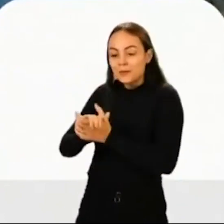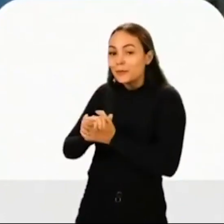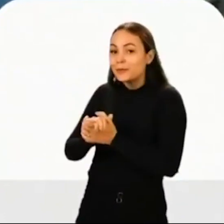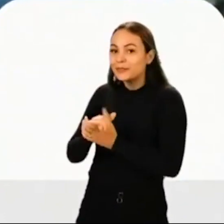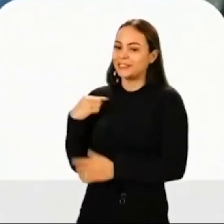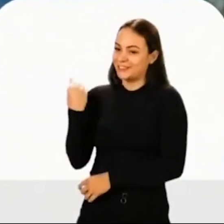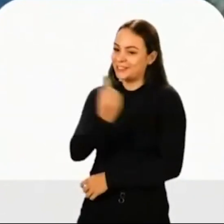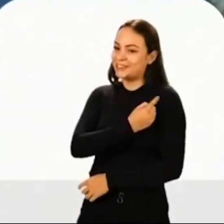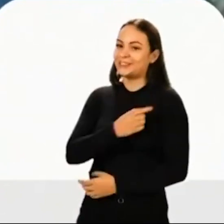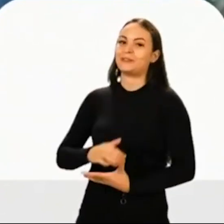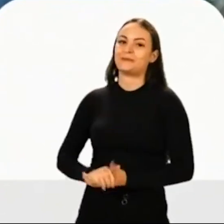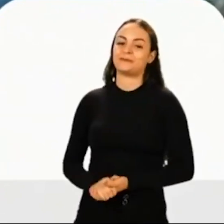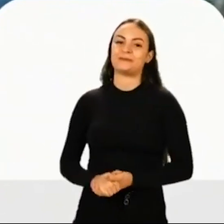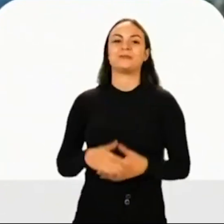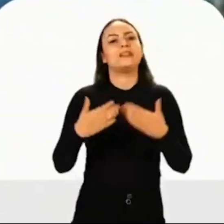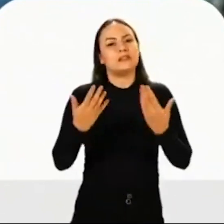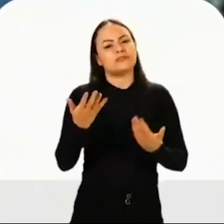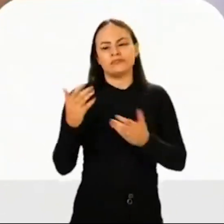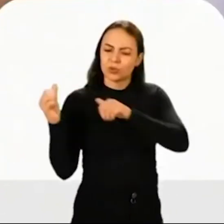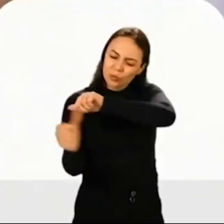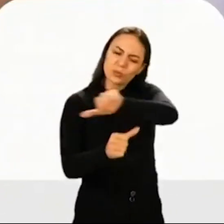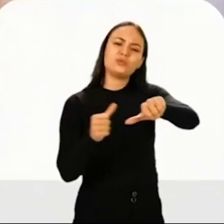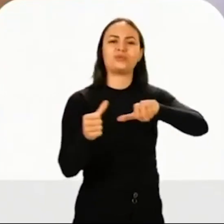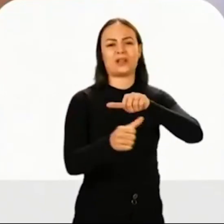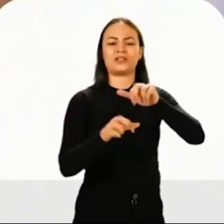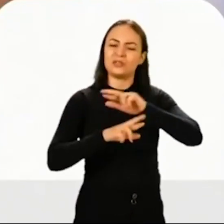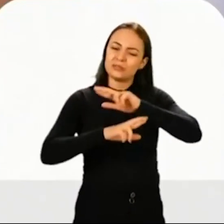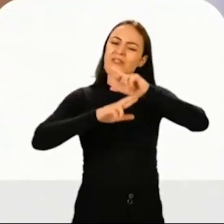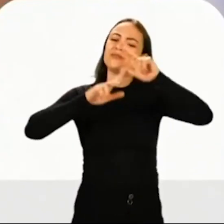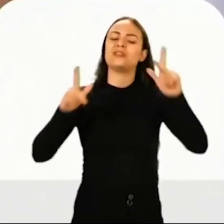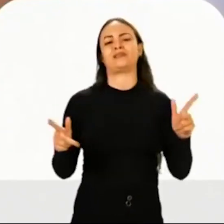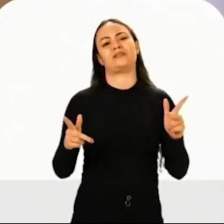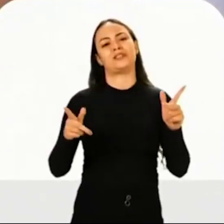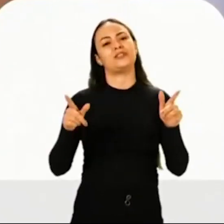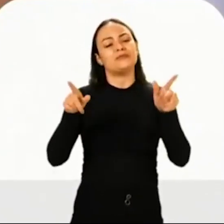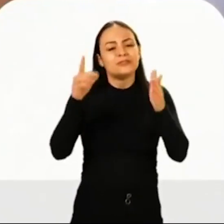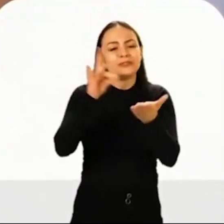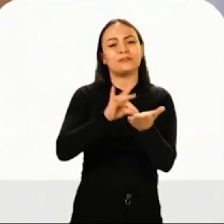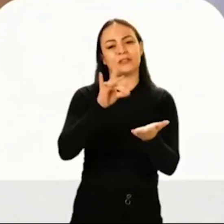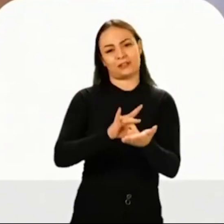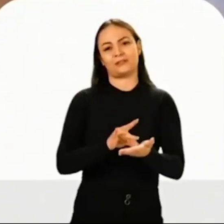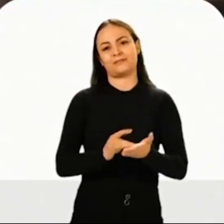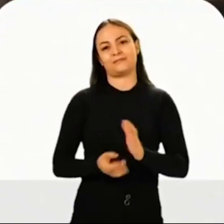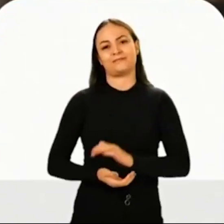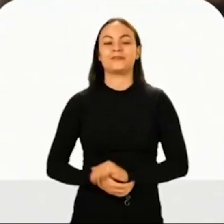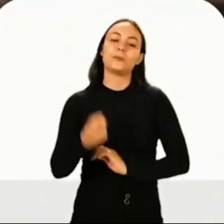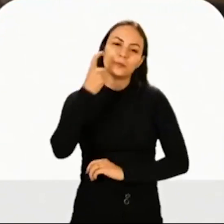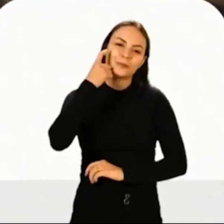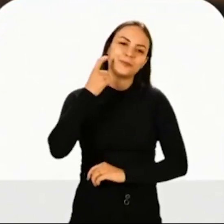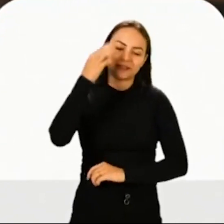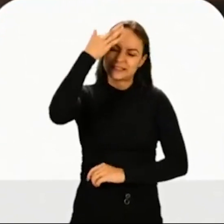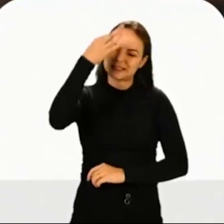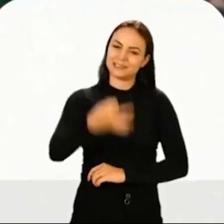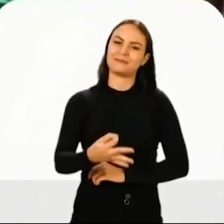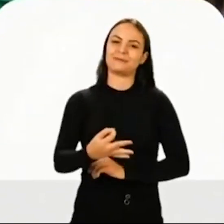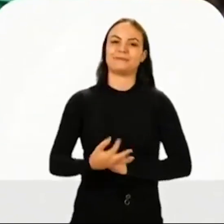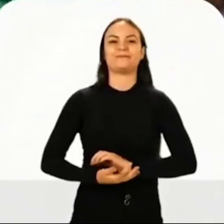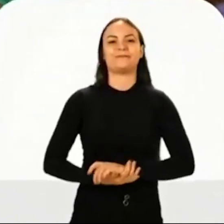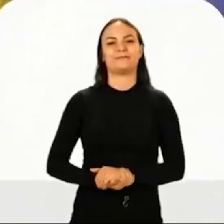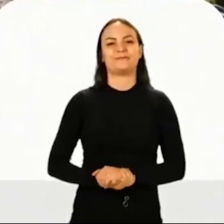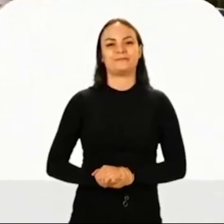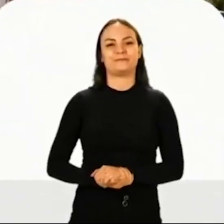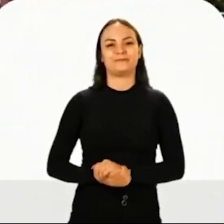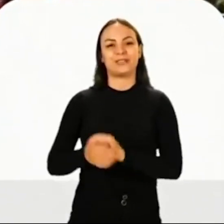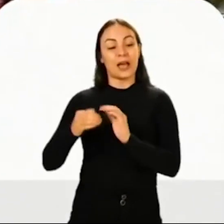Eu e a mulher e todo mundo aí estão torcendo por você. Então vamos mudar para fazer a diferença na nossa cidade. Marcos Rogério, com certeza. Marcos